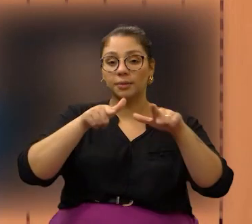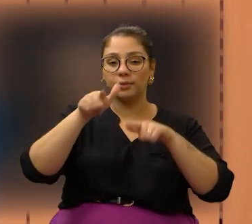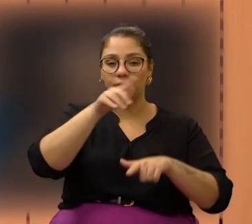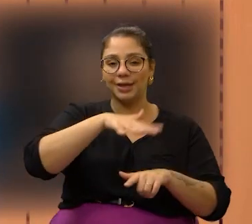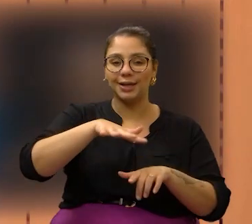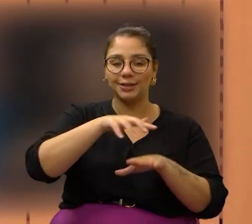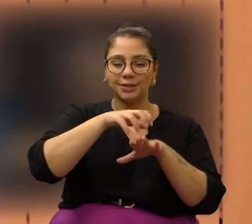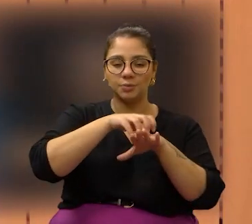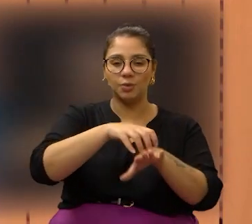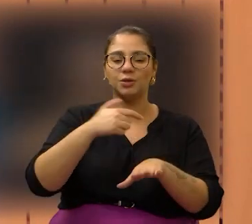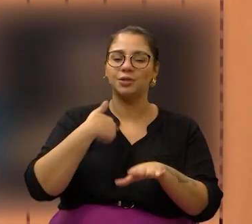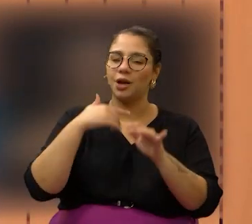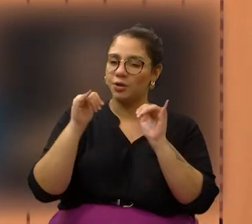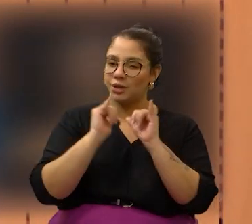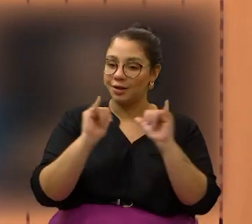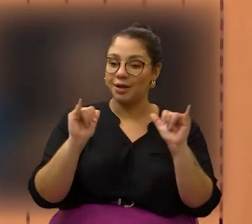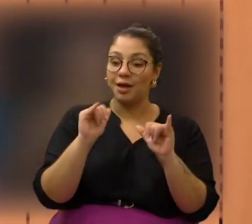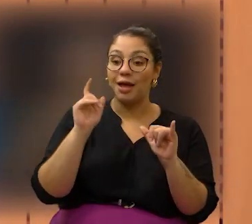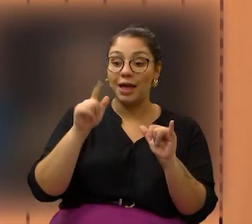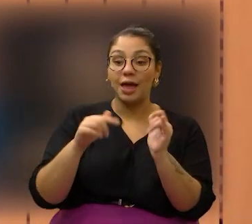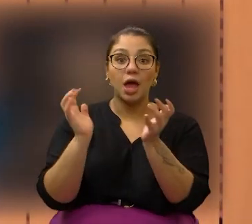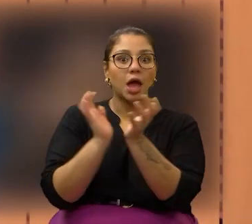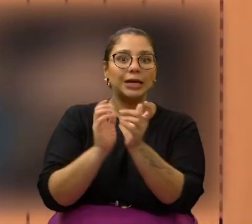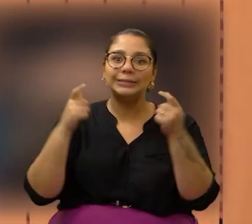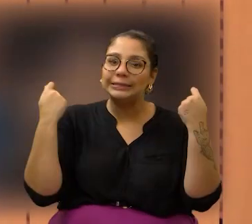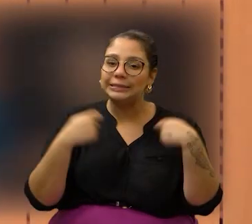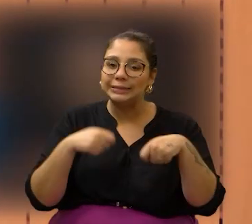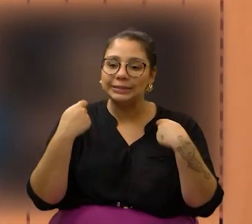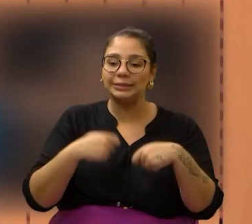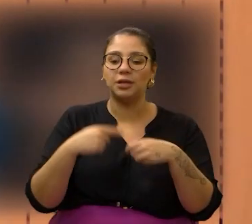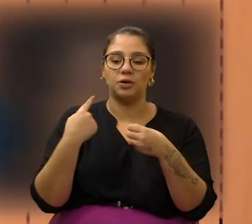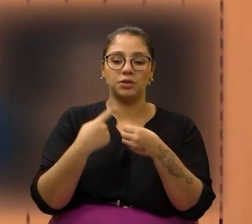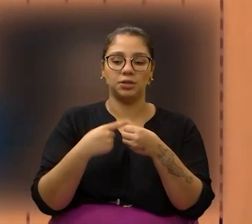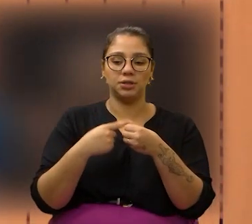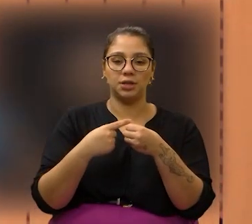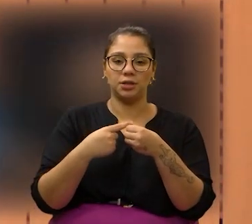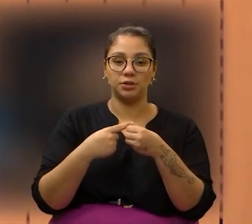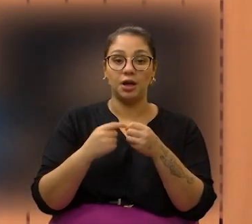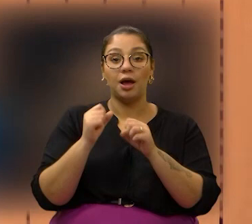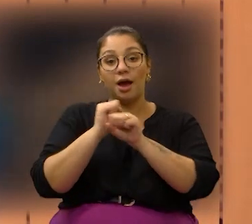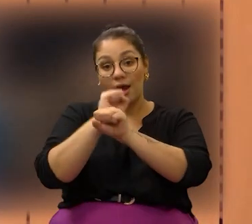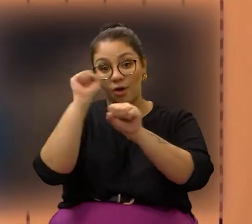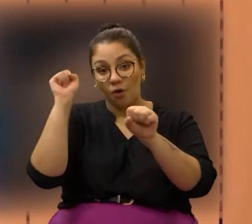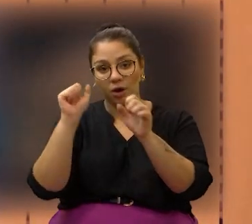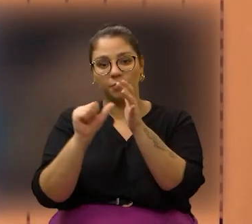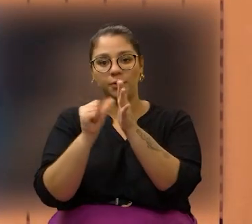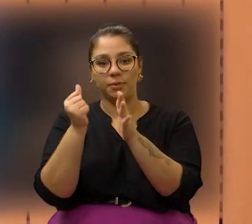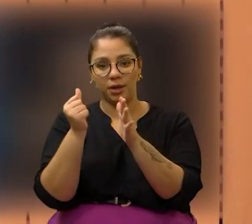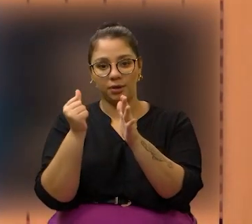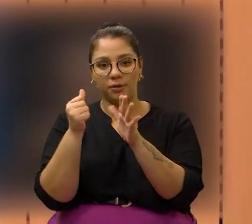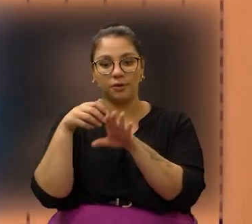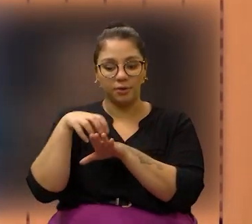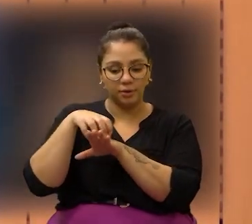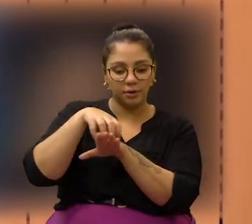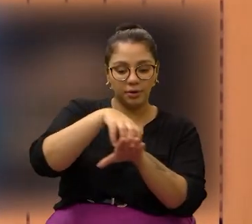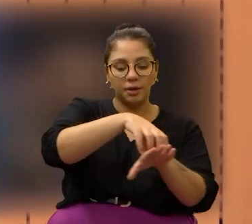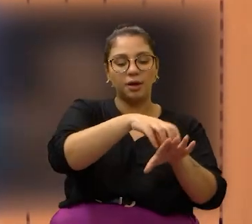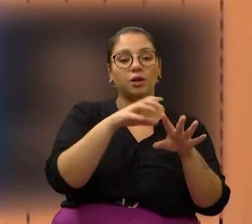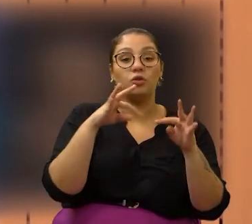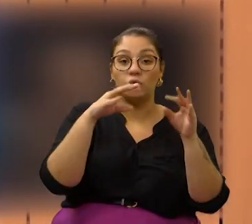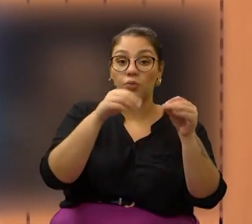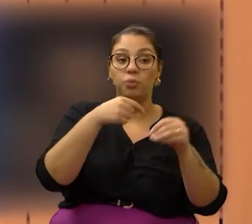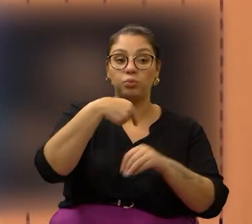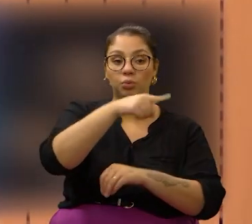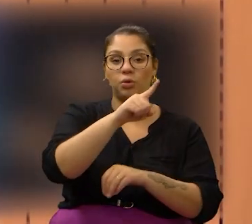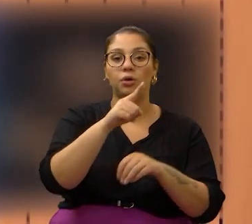transporte, eu diria, é uma categoria essencial na cidade. Vocês acordam primeiro para transportar